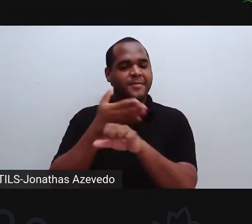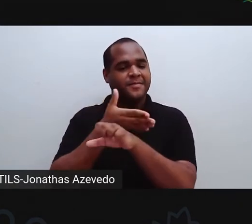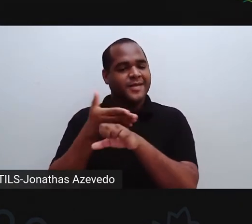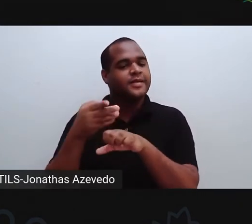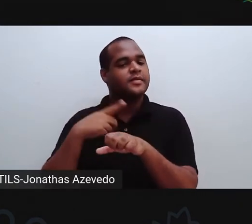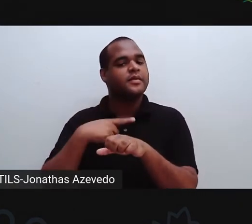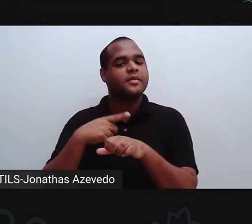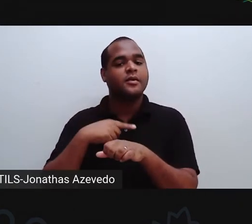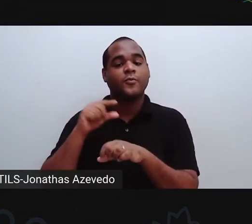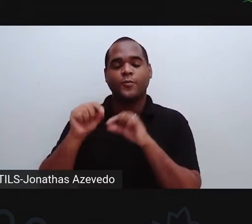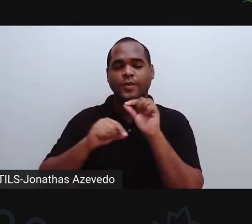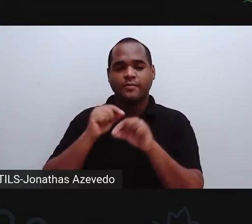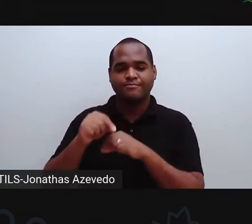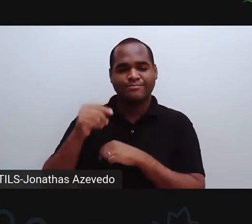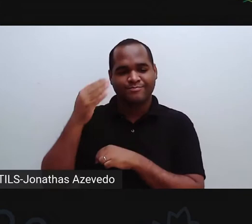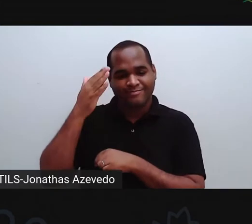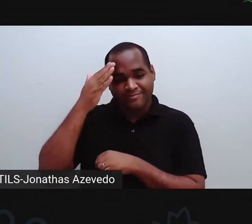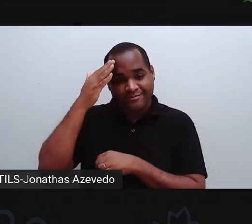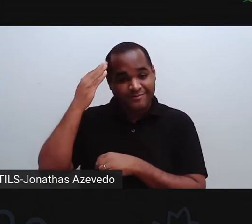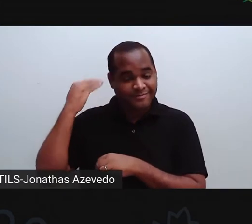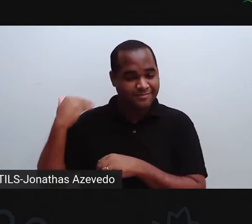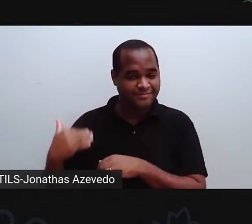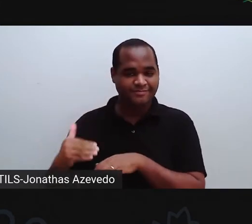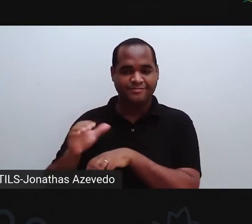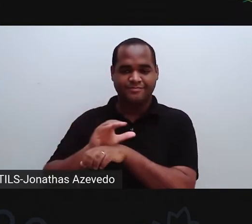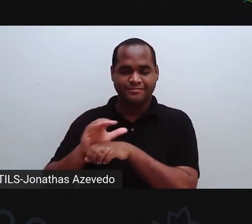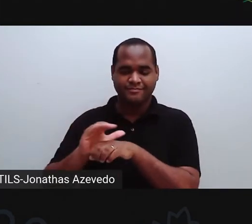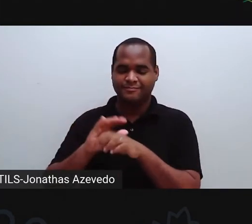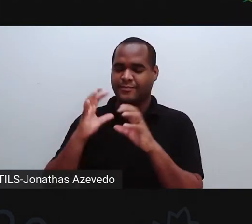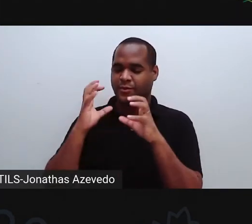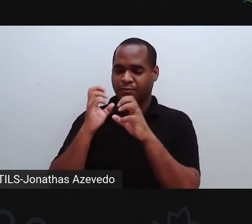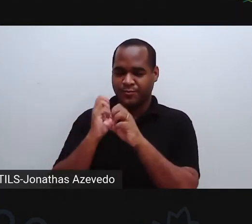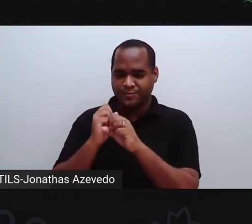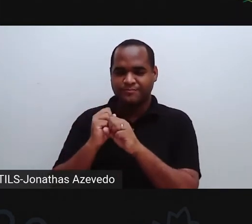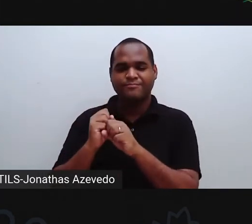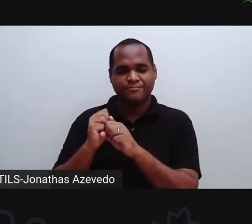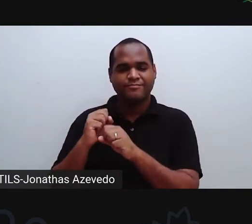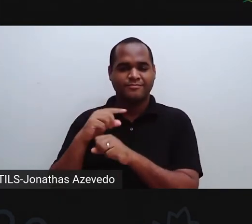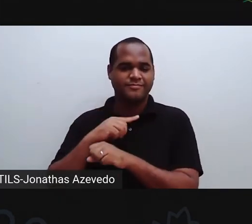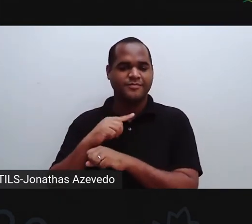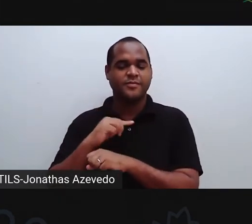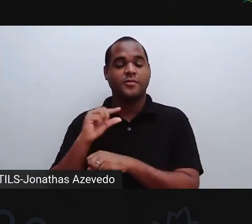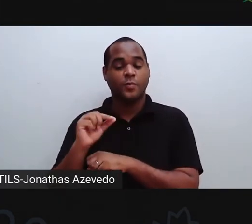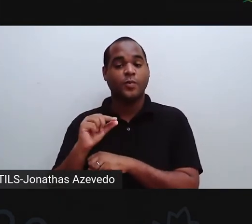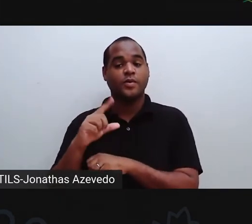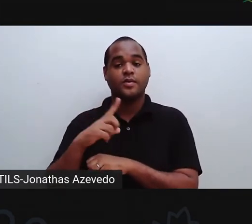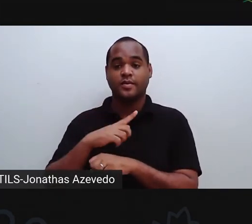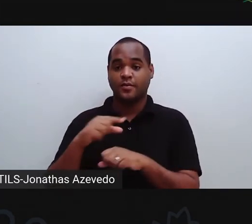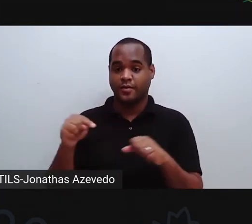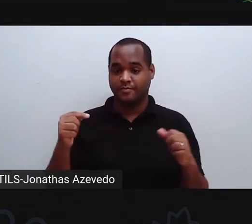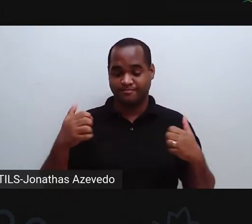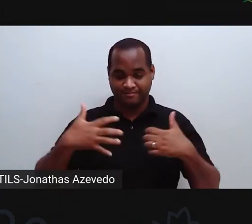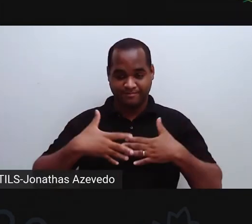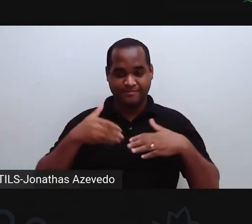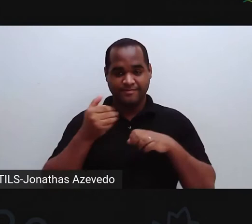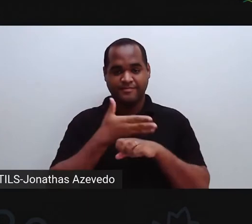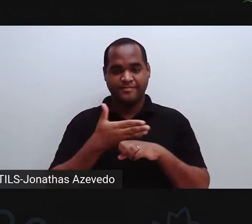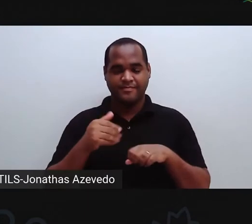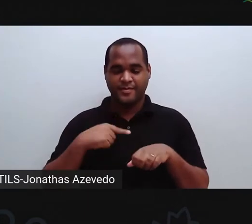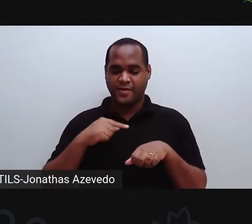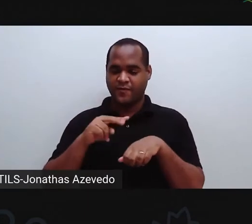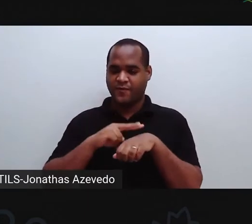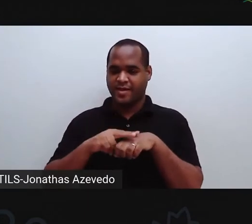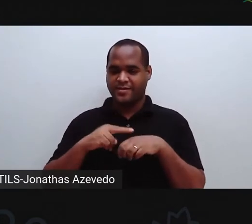castanho escuro, um pouco abaixo dos ombros, eles estão parcialmente presos hoje. Estou vestindo um jaleco branco, uma blusa verde